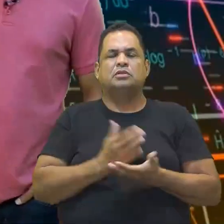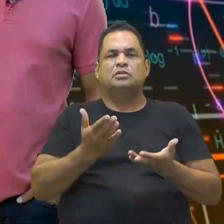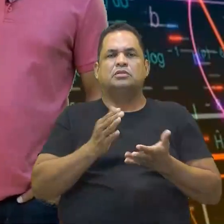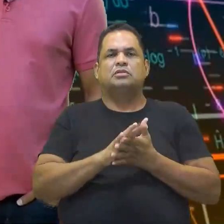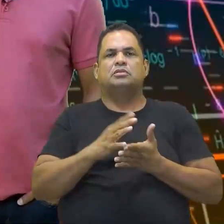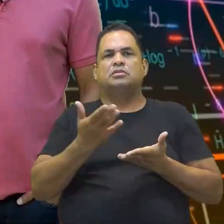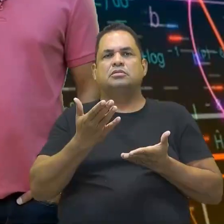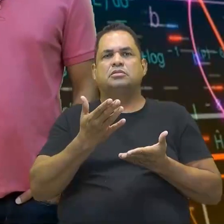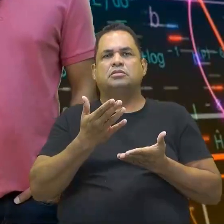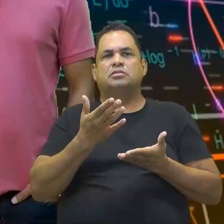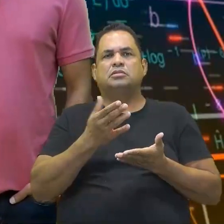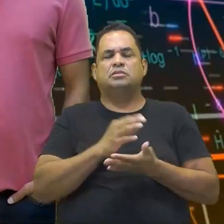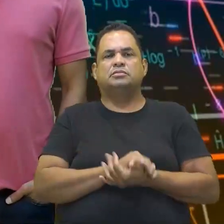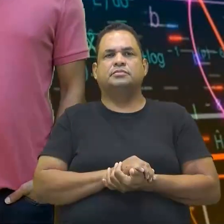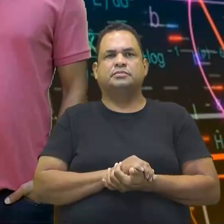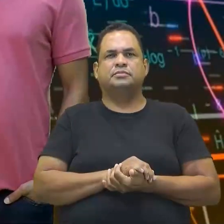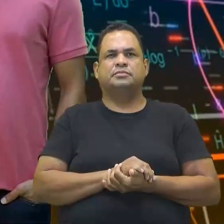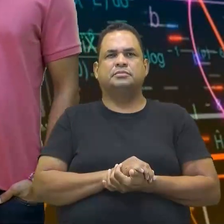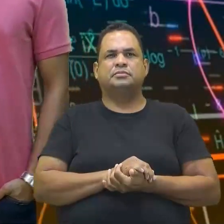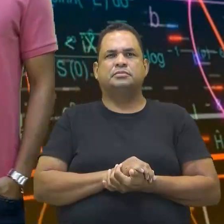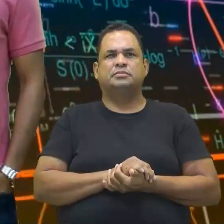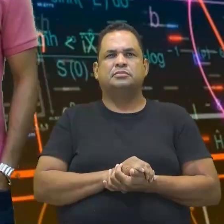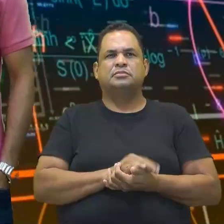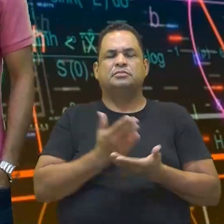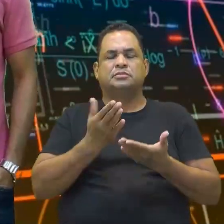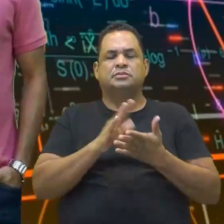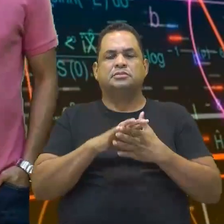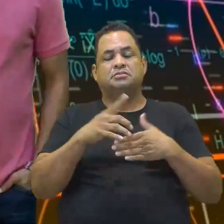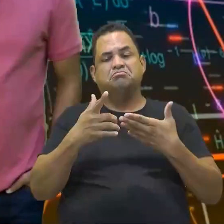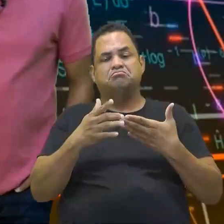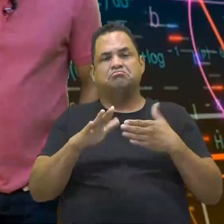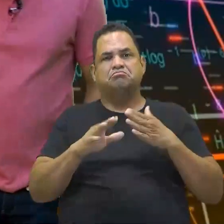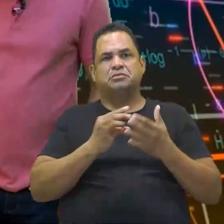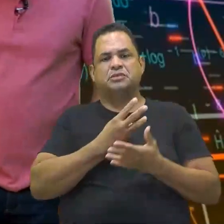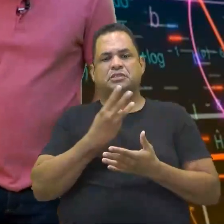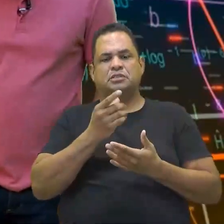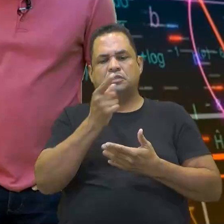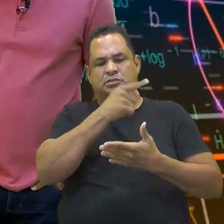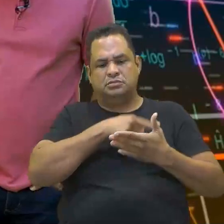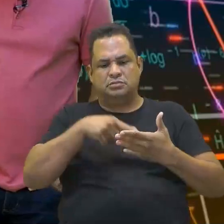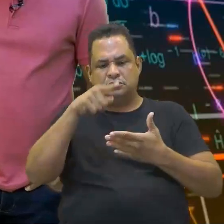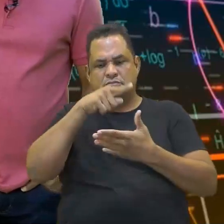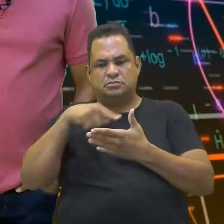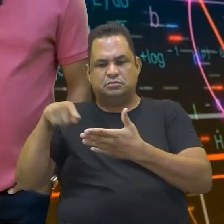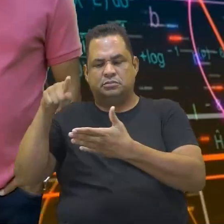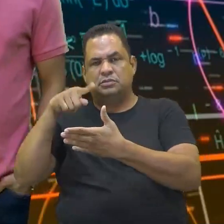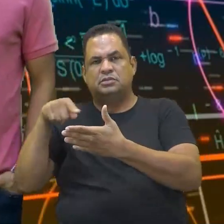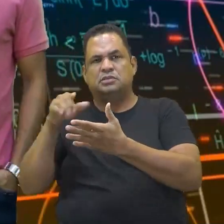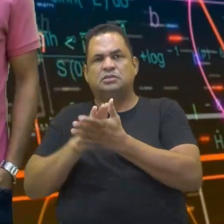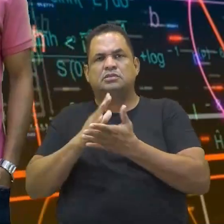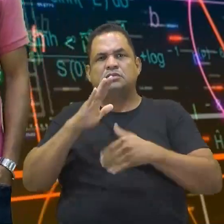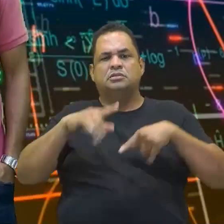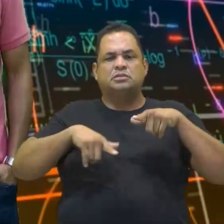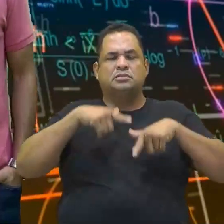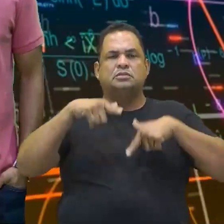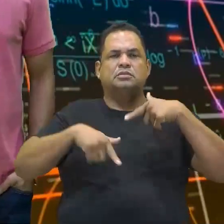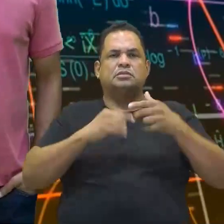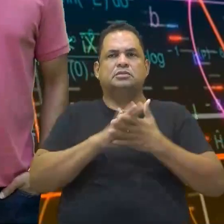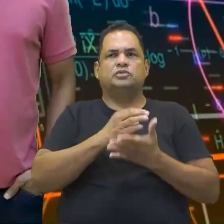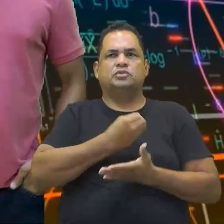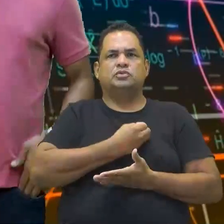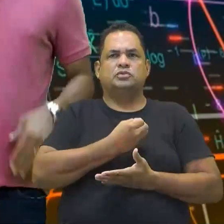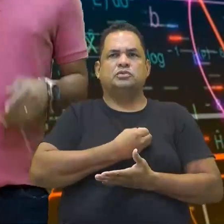menos no perfil daquela questão ali que a gente colocou no diagrama, três circunferências e trabalhou ali dentro com os valores numéricos, tá?